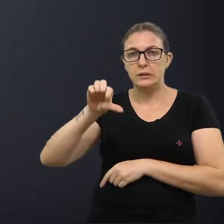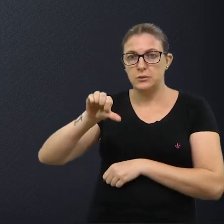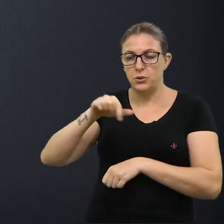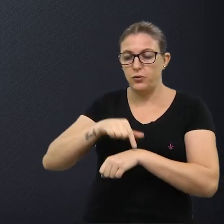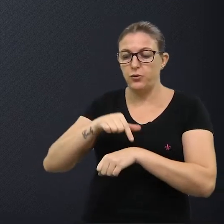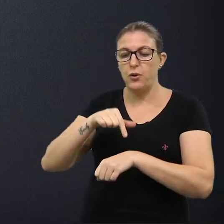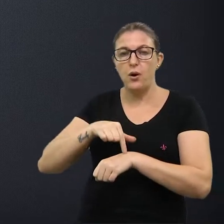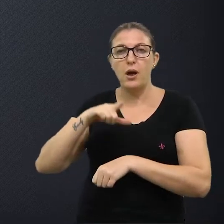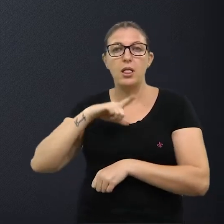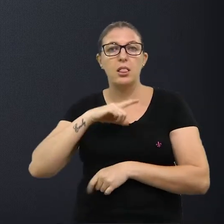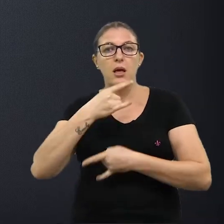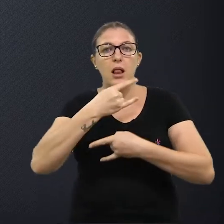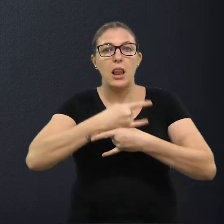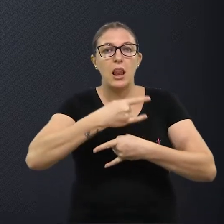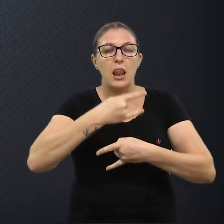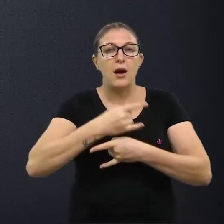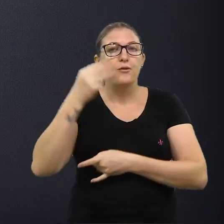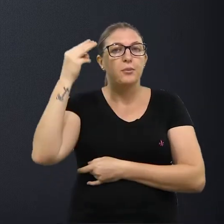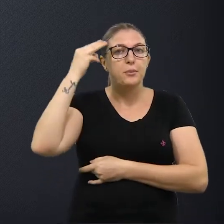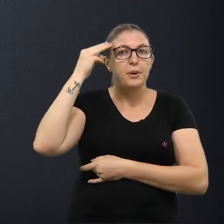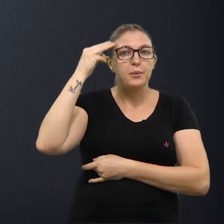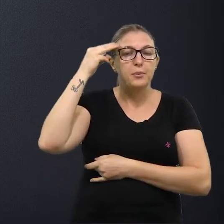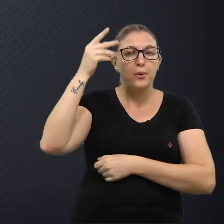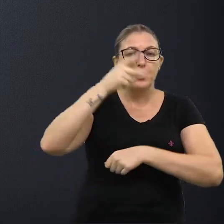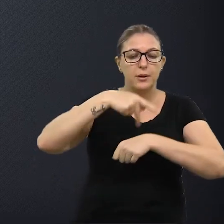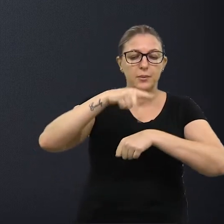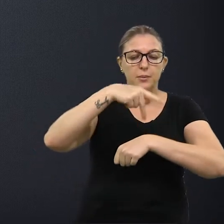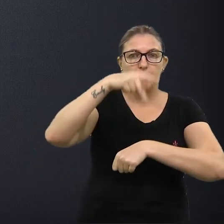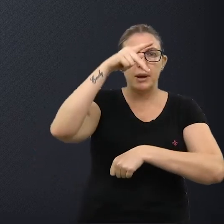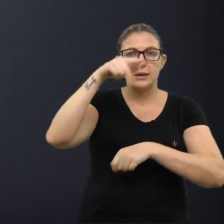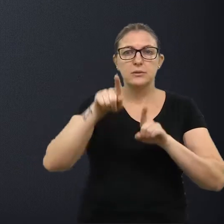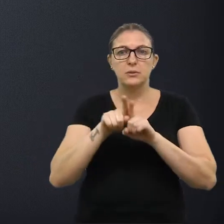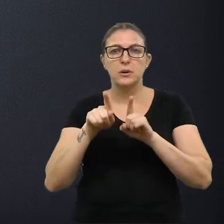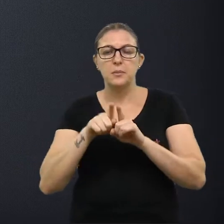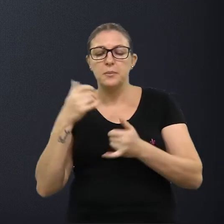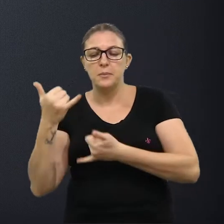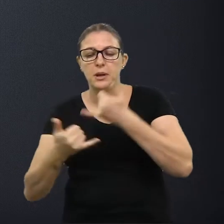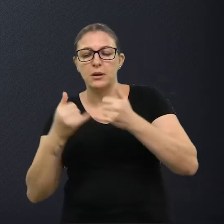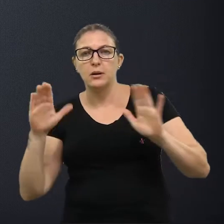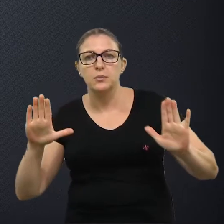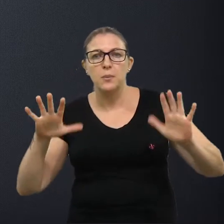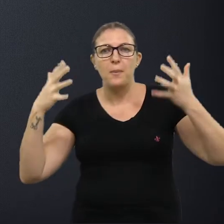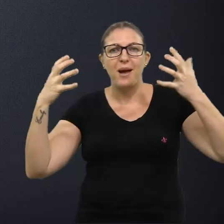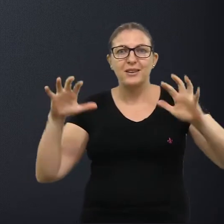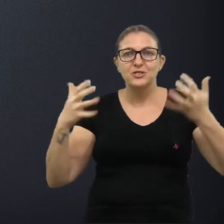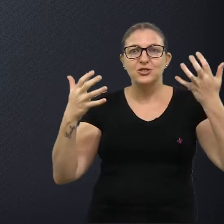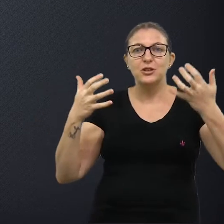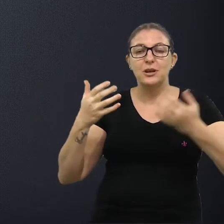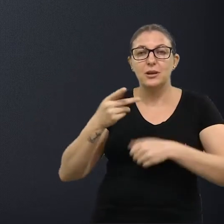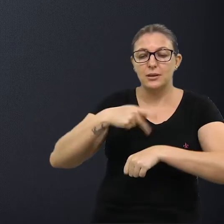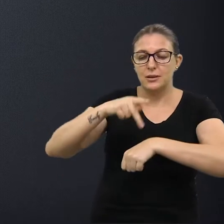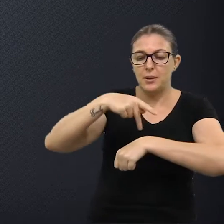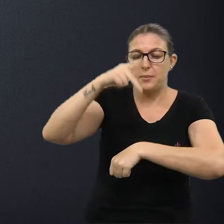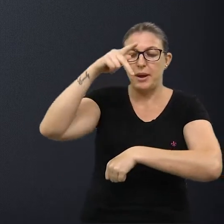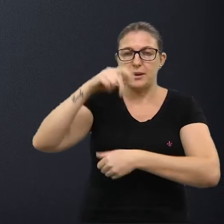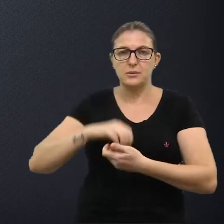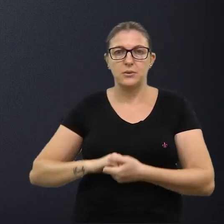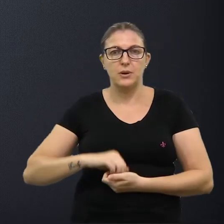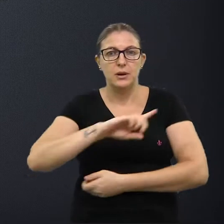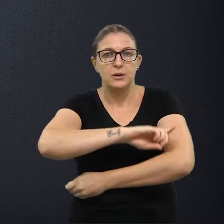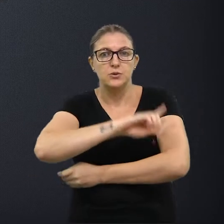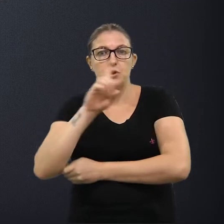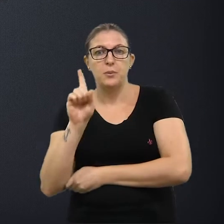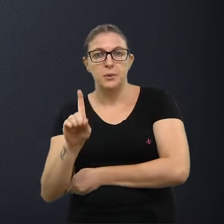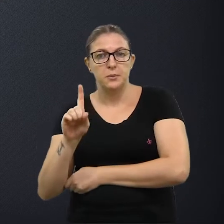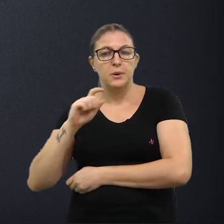19, vai acontecer a live Memórias da Páscoa e Brincando com a Magia da Páscoa. No dia